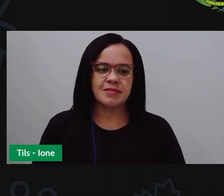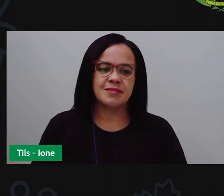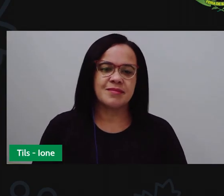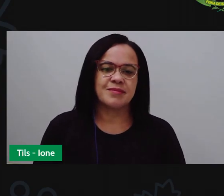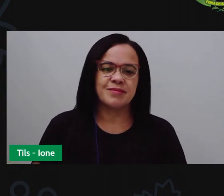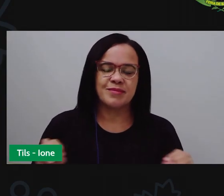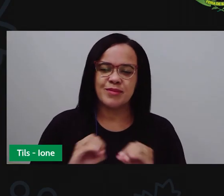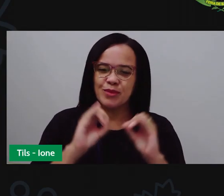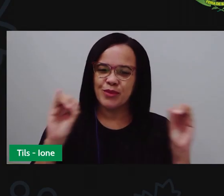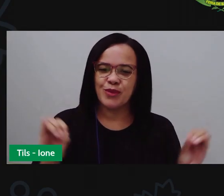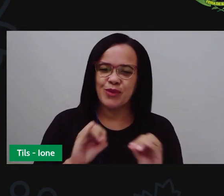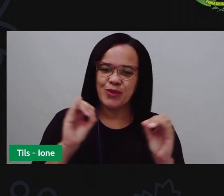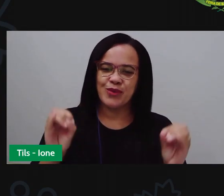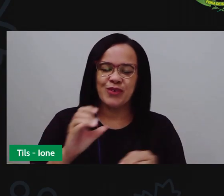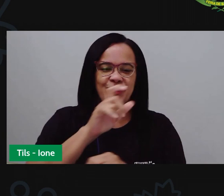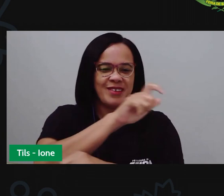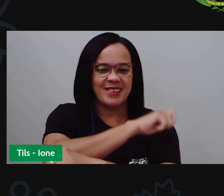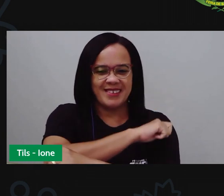Olá, crianças!